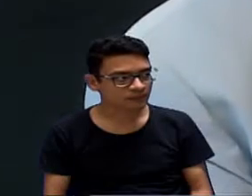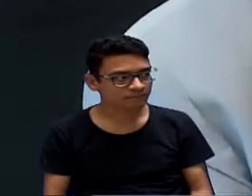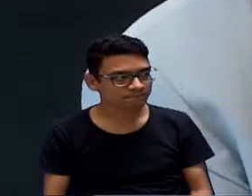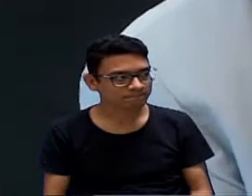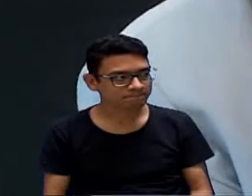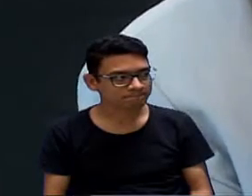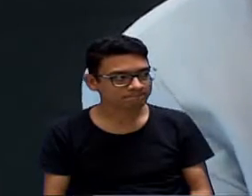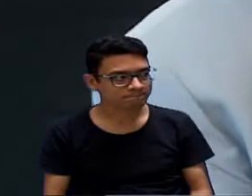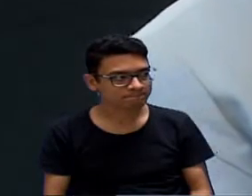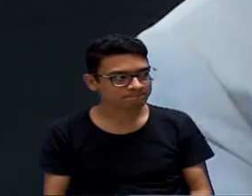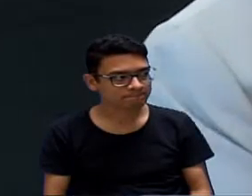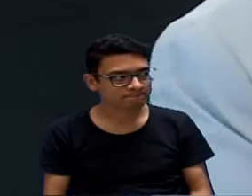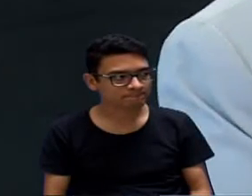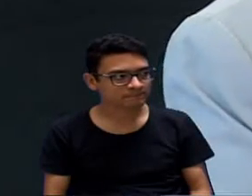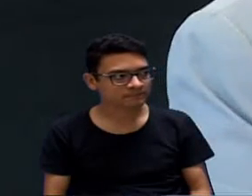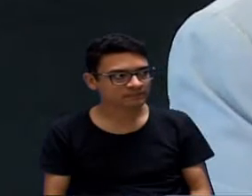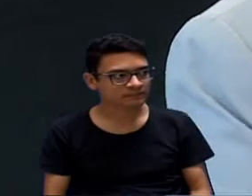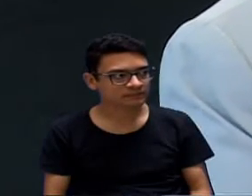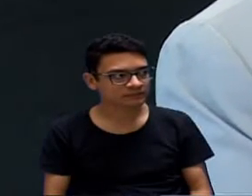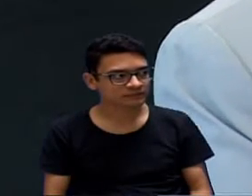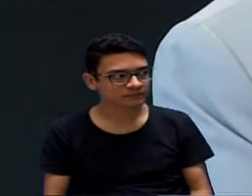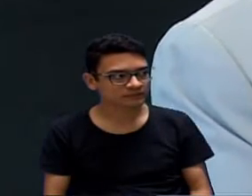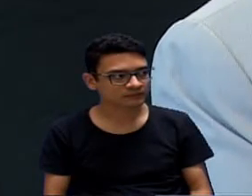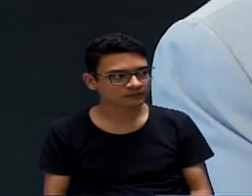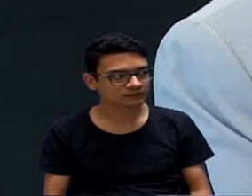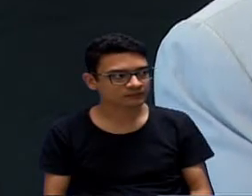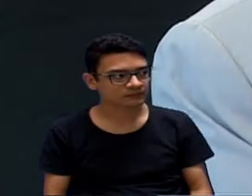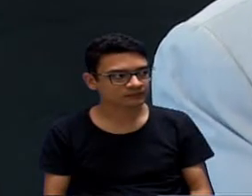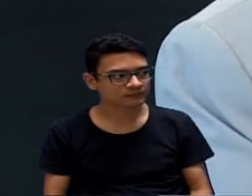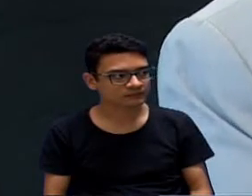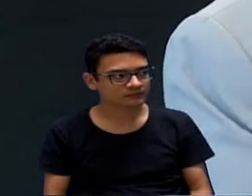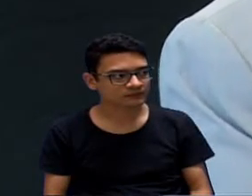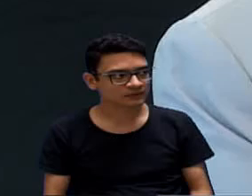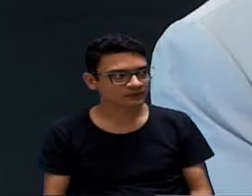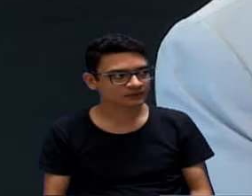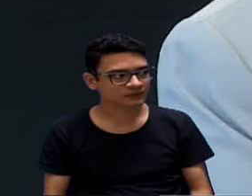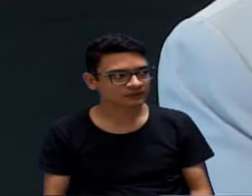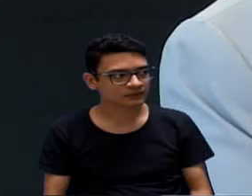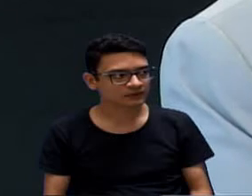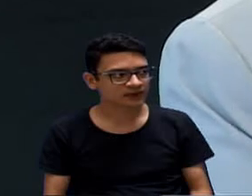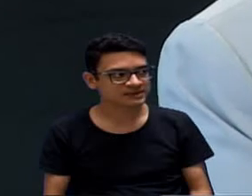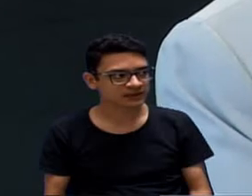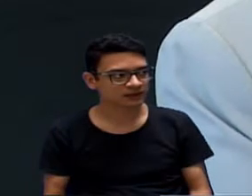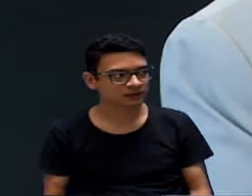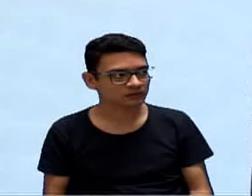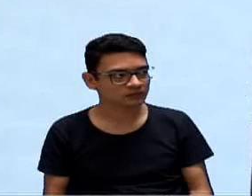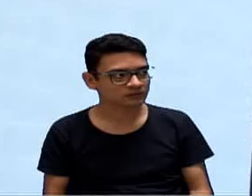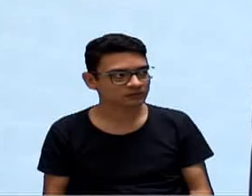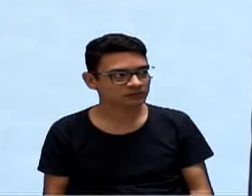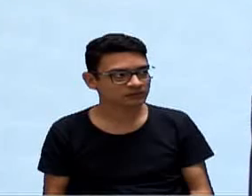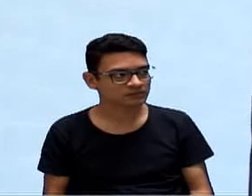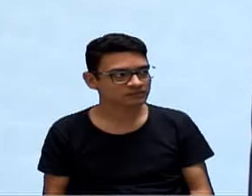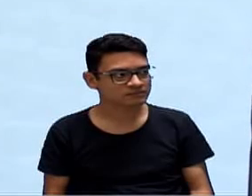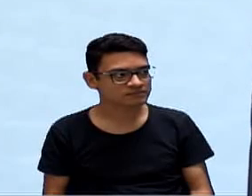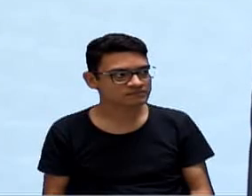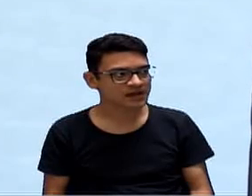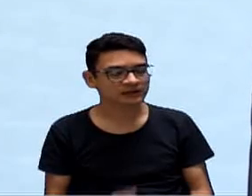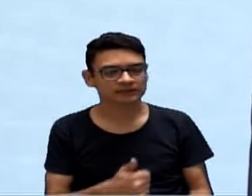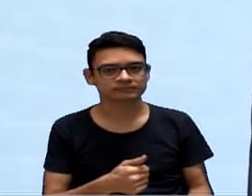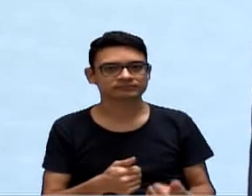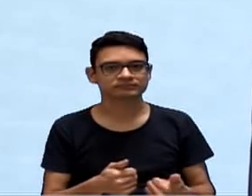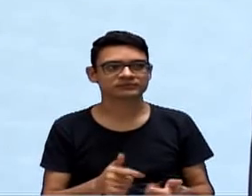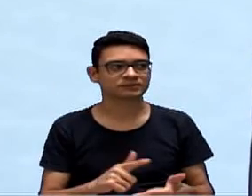frente daquele, aquele setor passou na frente do outro. Tivemos tanta dificuldade com o Ministério da Saúde para a compra de vacinas,